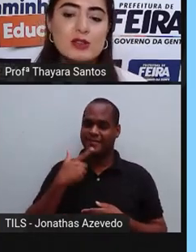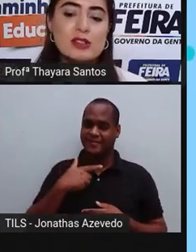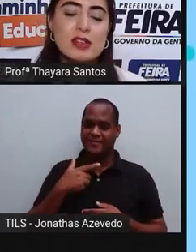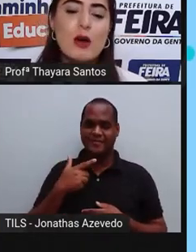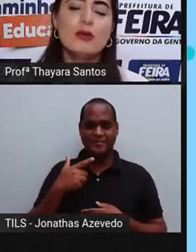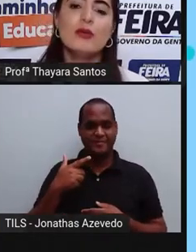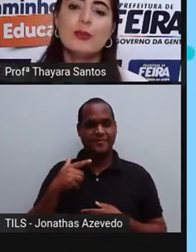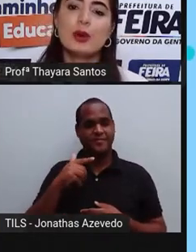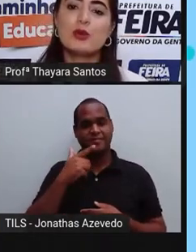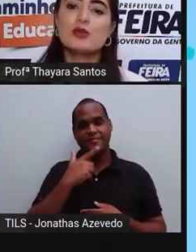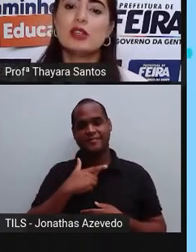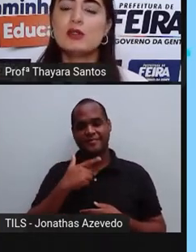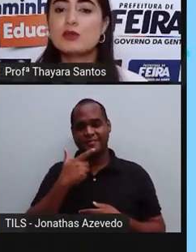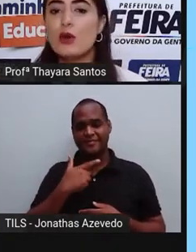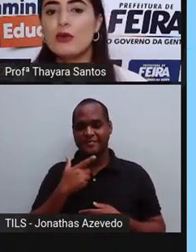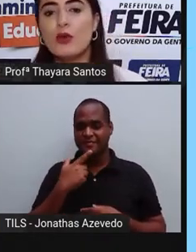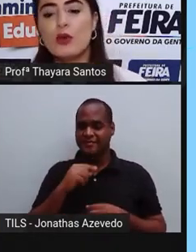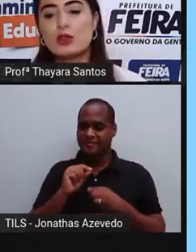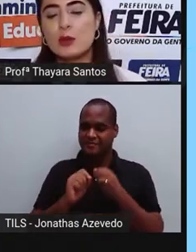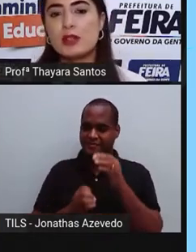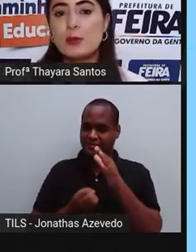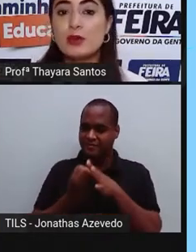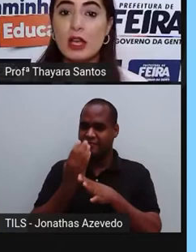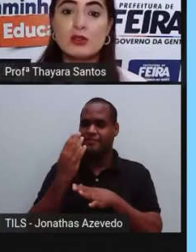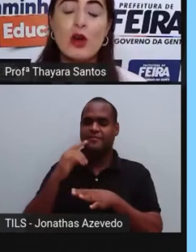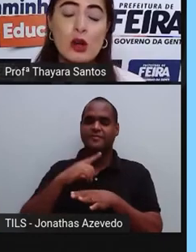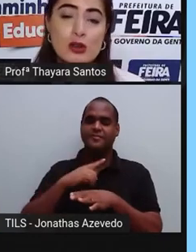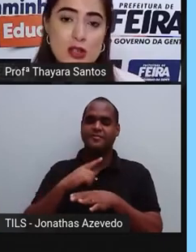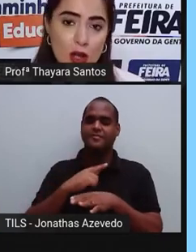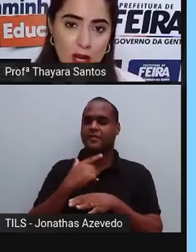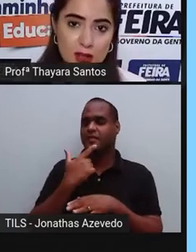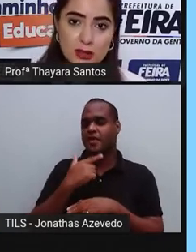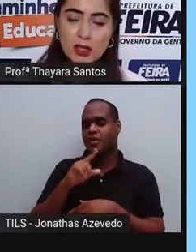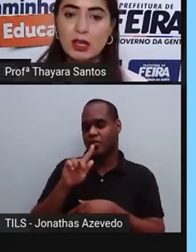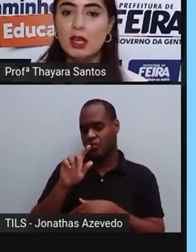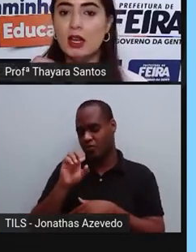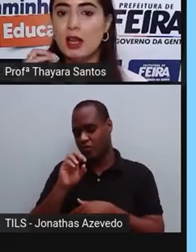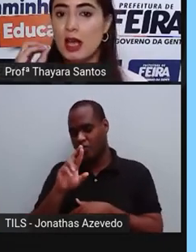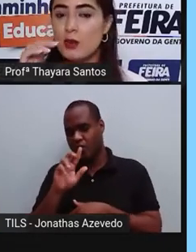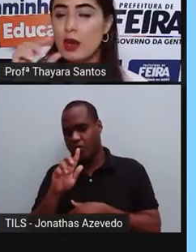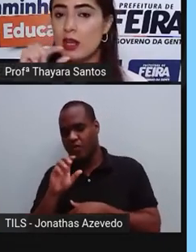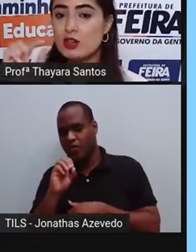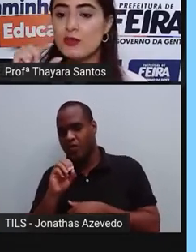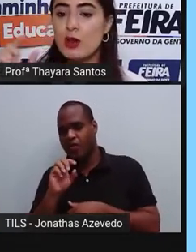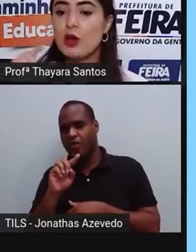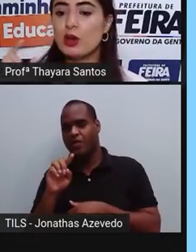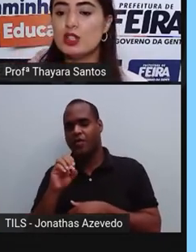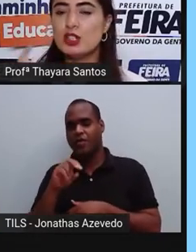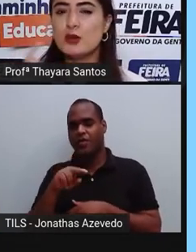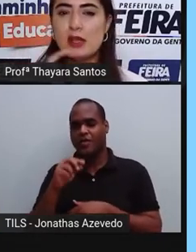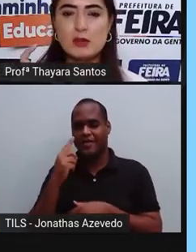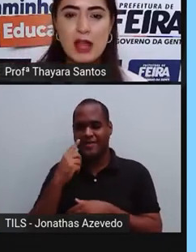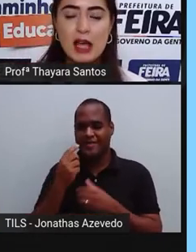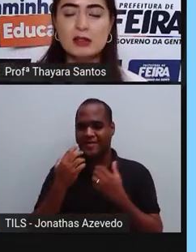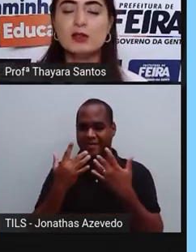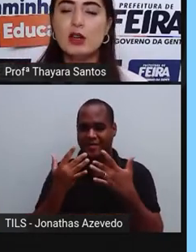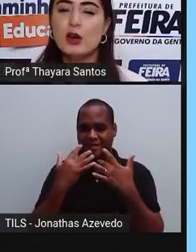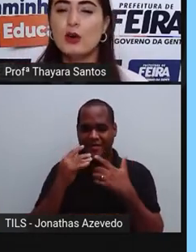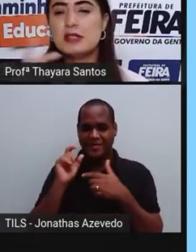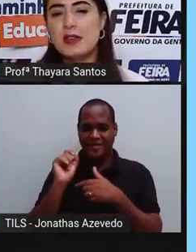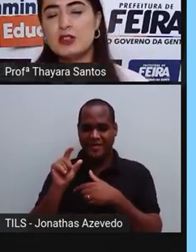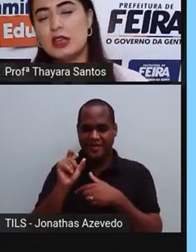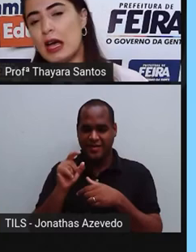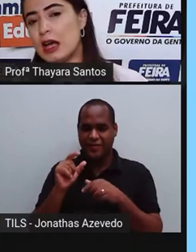queijos são produzidos com fungos. Por exemplo, o queijo gorgonzola. Aquilo ali que a gente vê coloridinho, azulado,